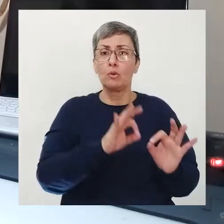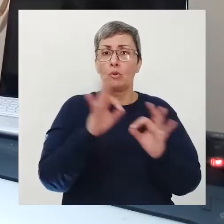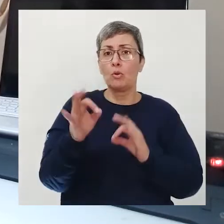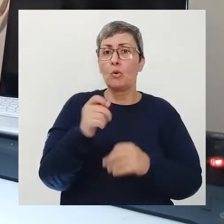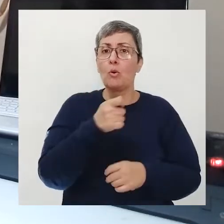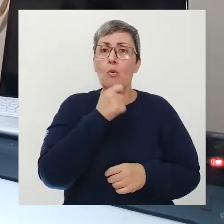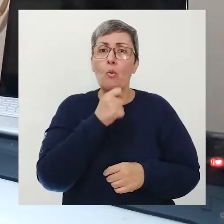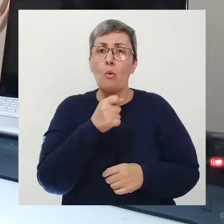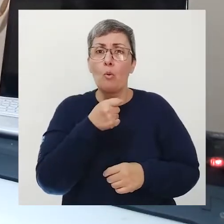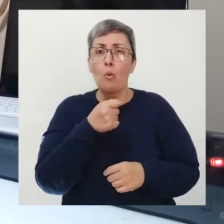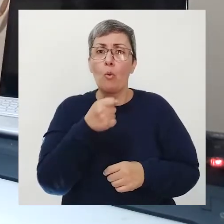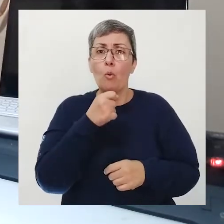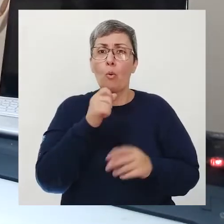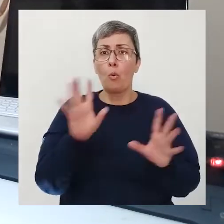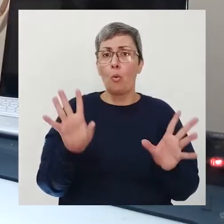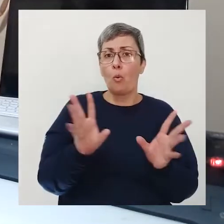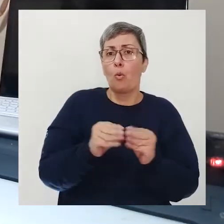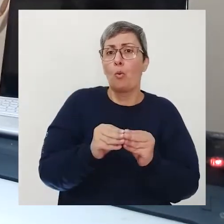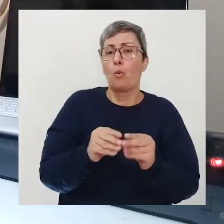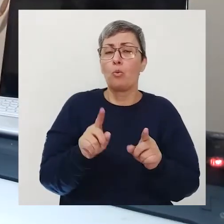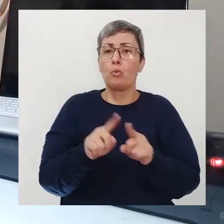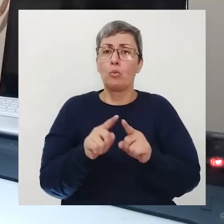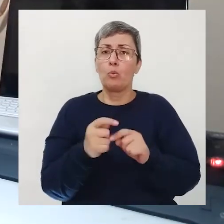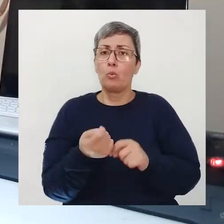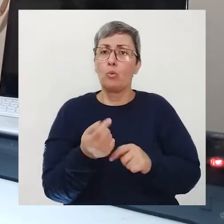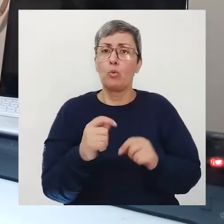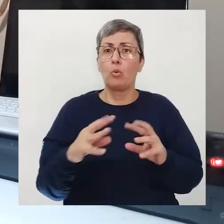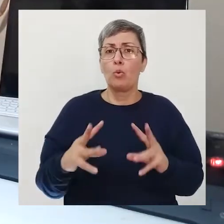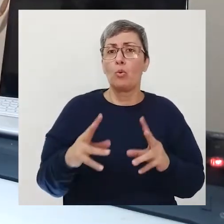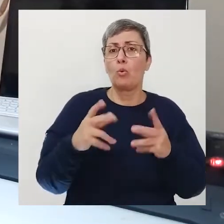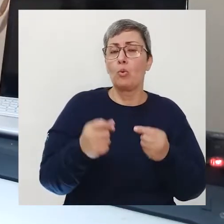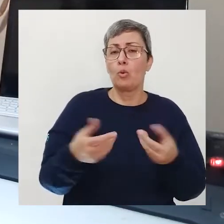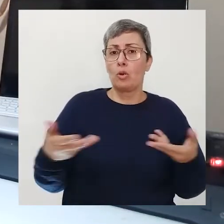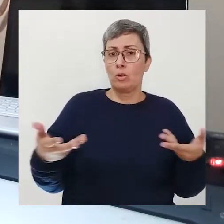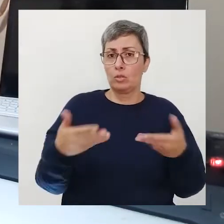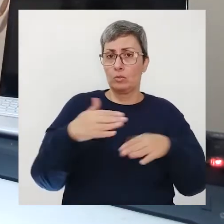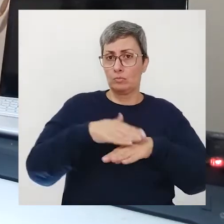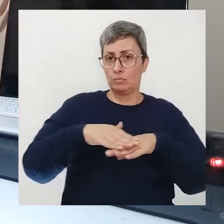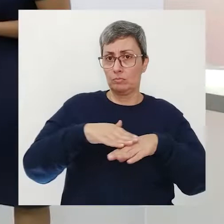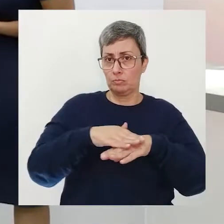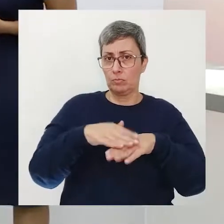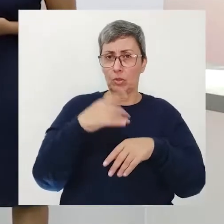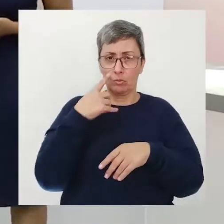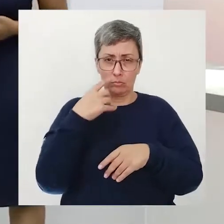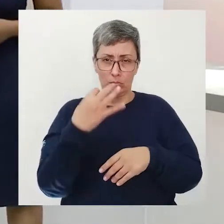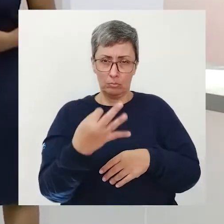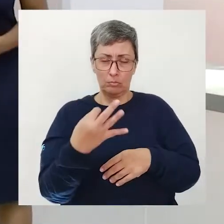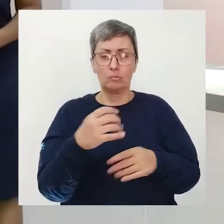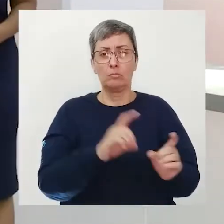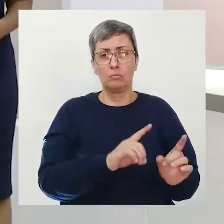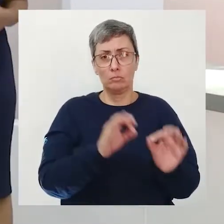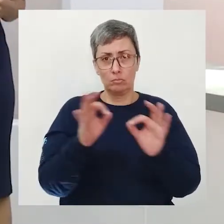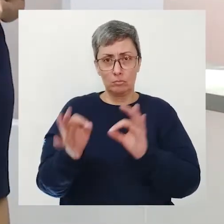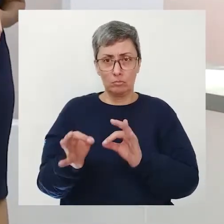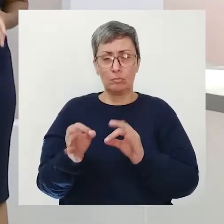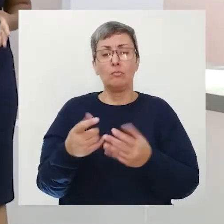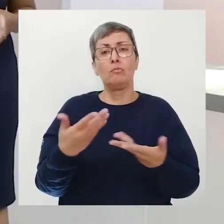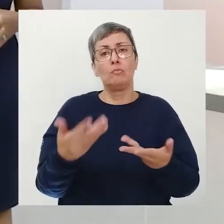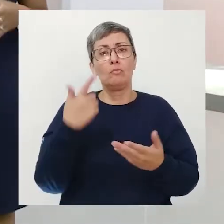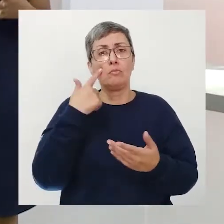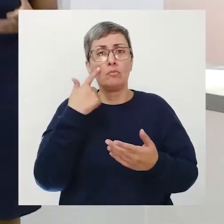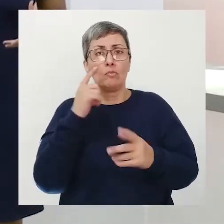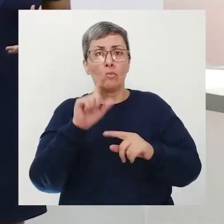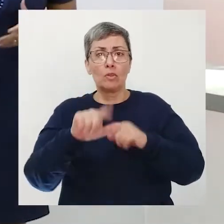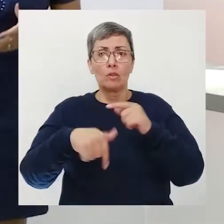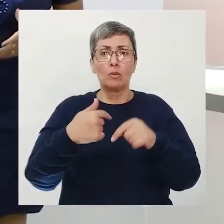para você depois produzir aí a nossa proposta de atividades e a gente sabe que atividade física é importante